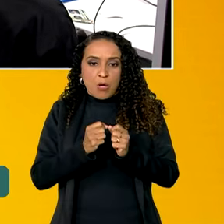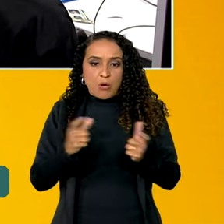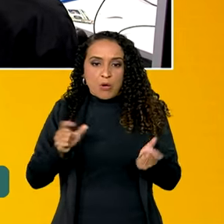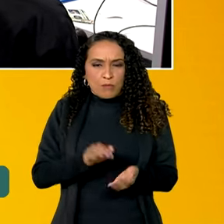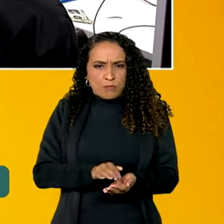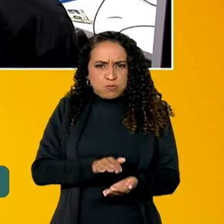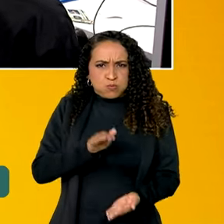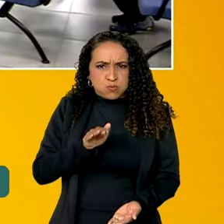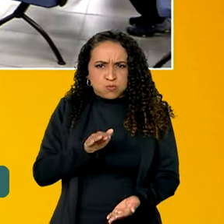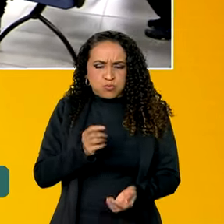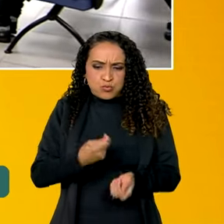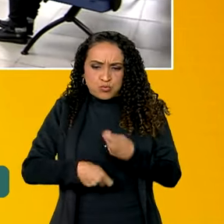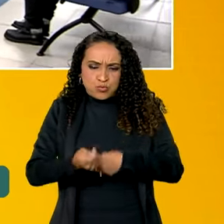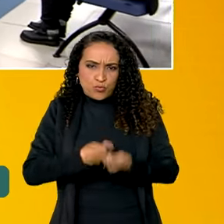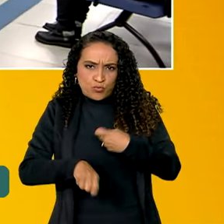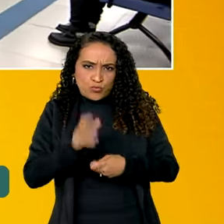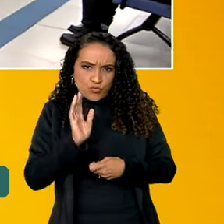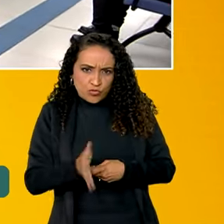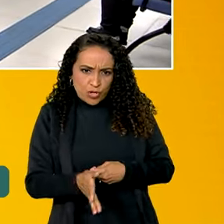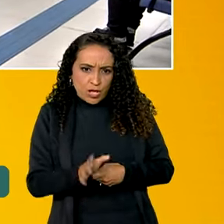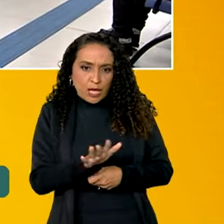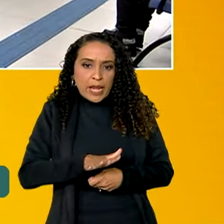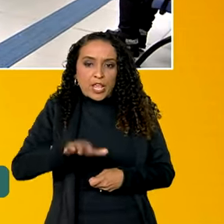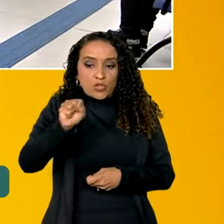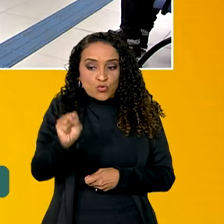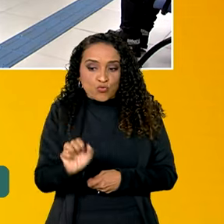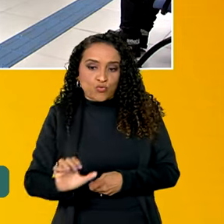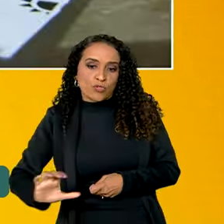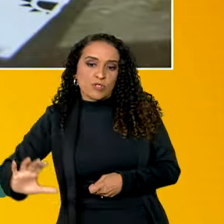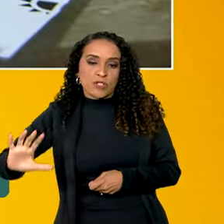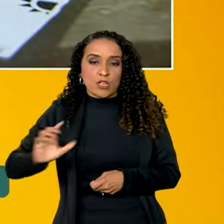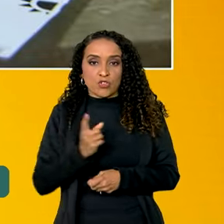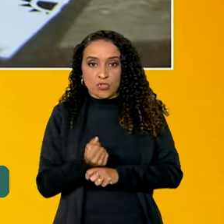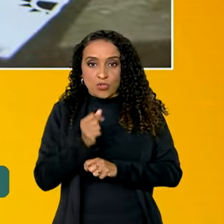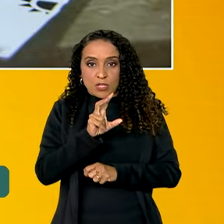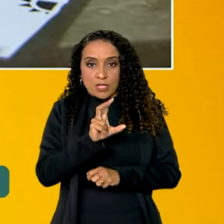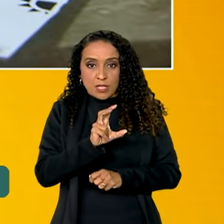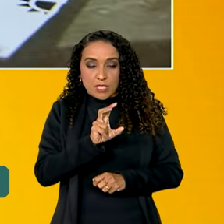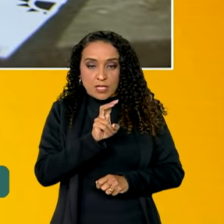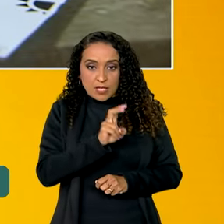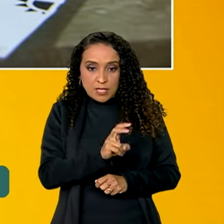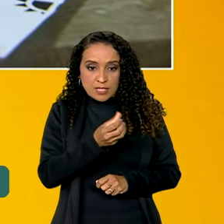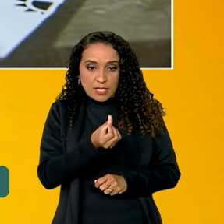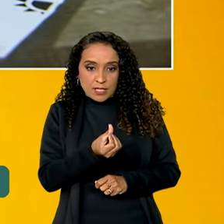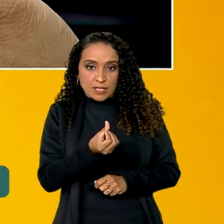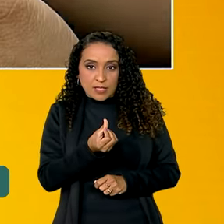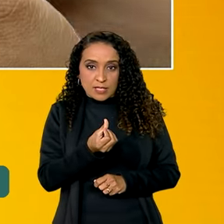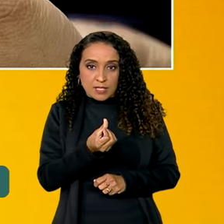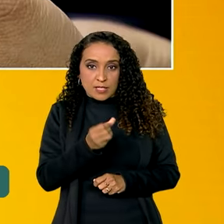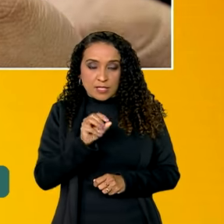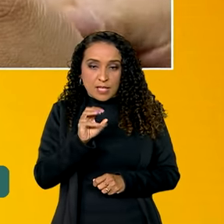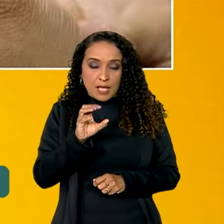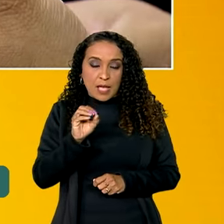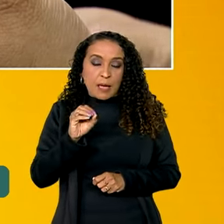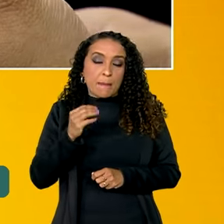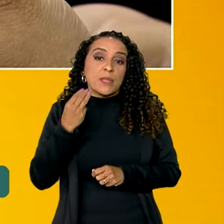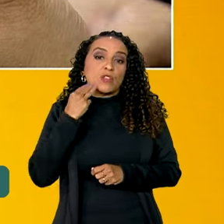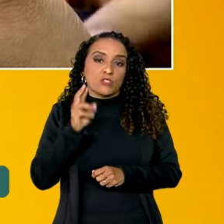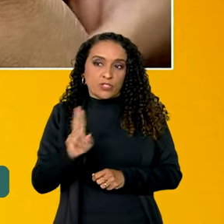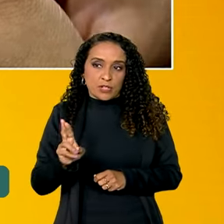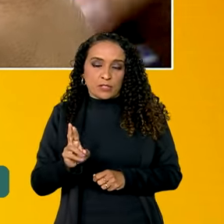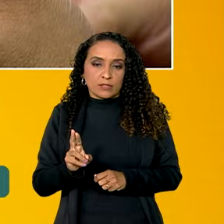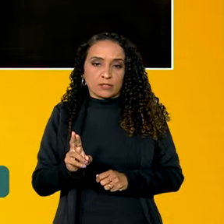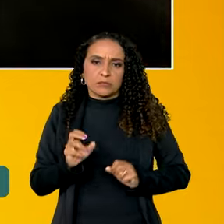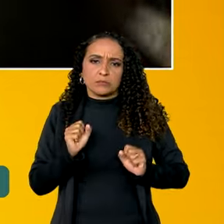volume renegociado foi na região sudeste, no valor de 560 milhões de reais.